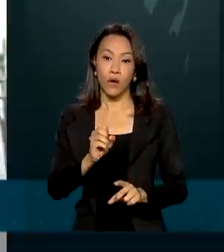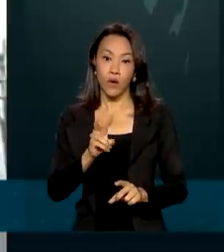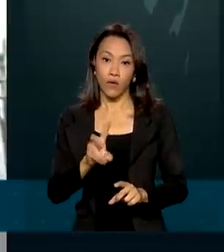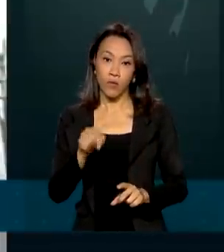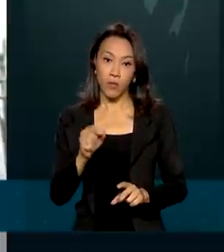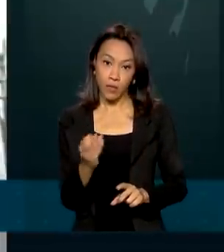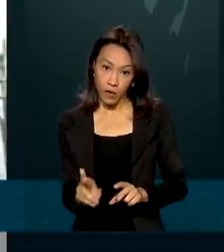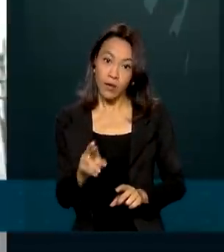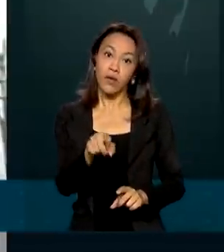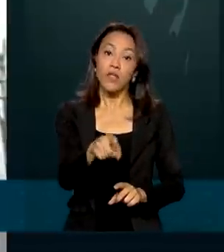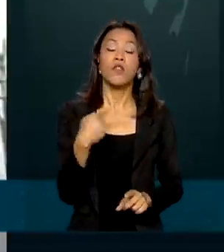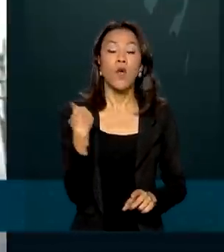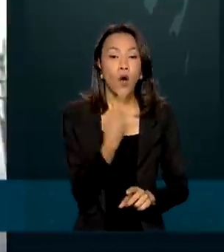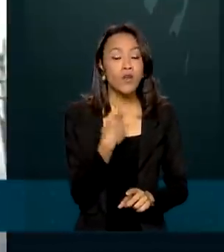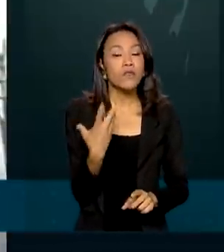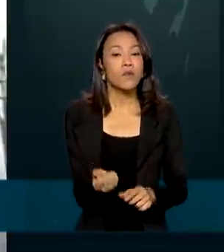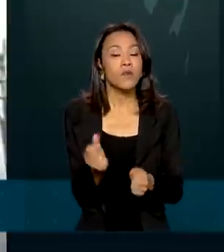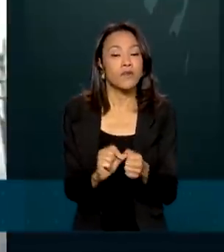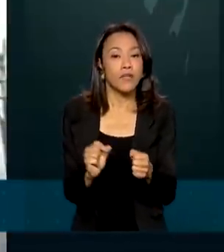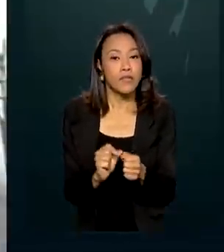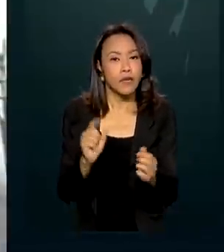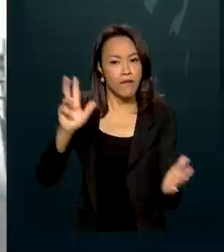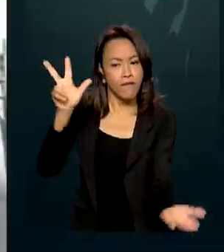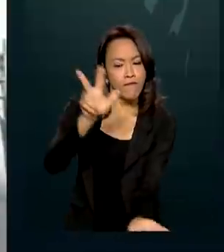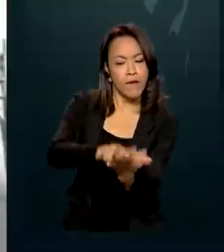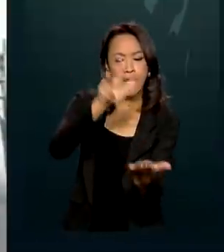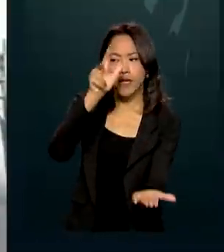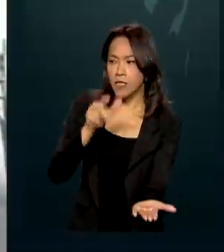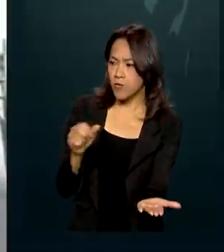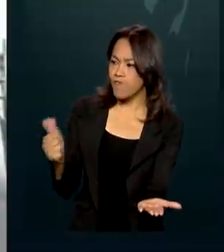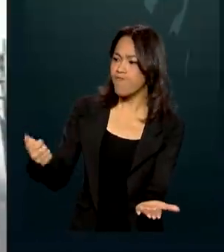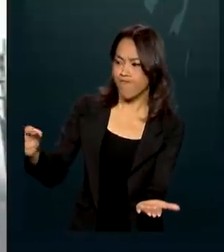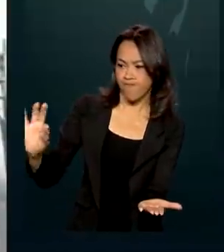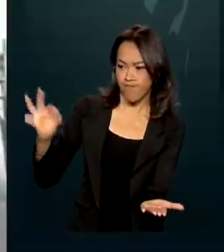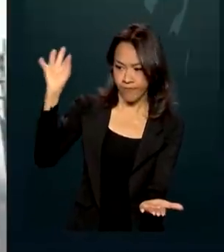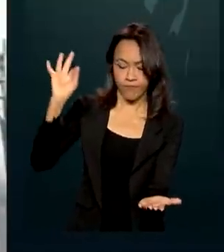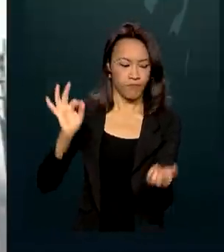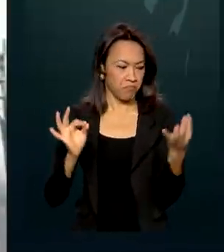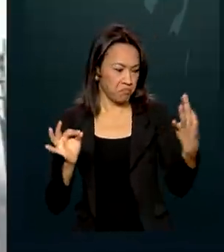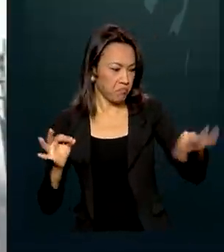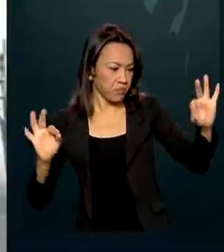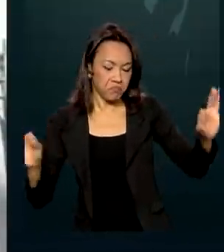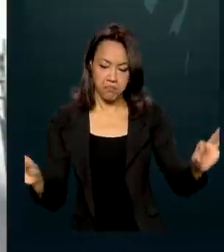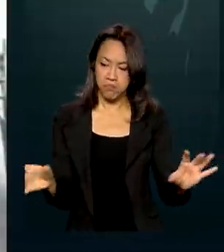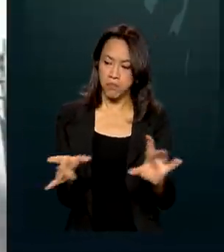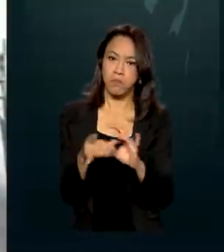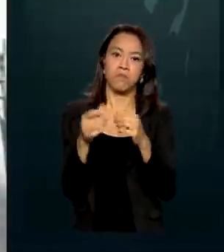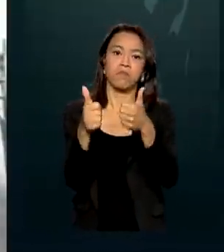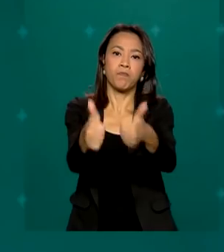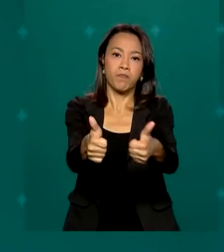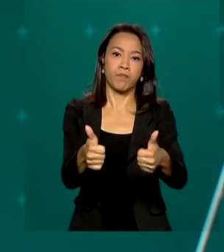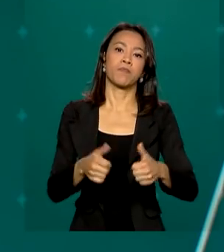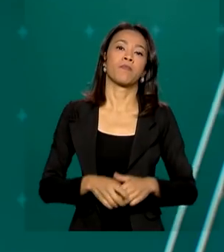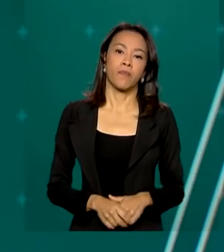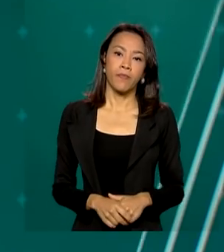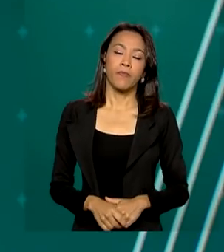nós realizaremos procedimento de validação biométrica facial das partes interessadas nessa transação.